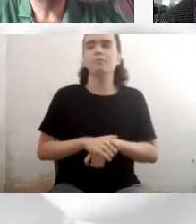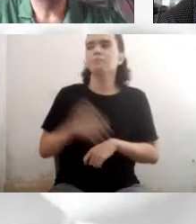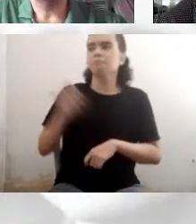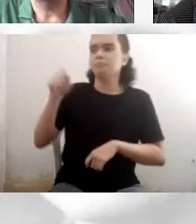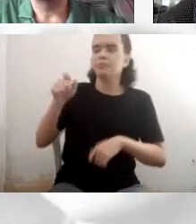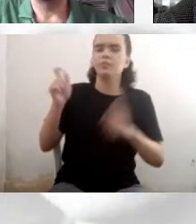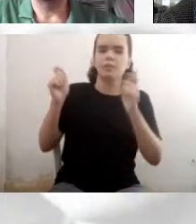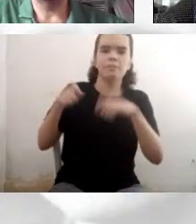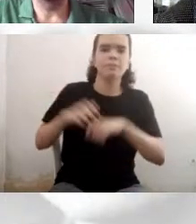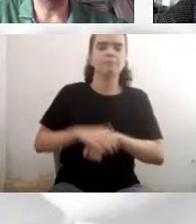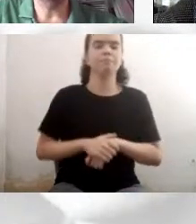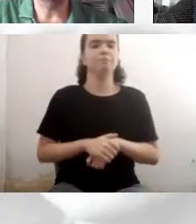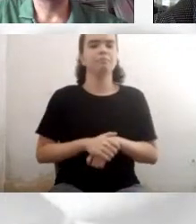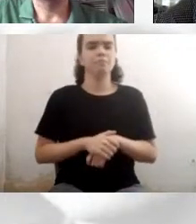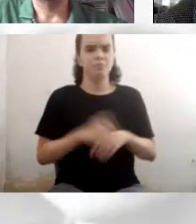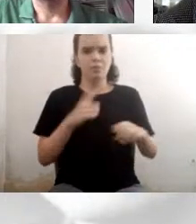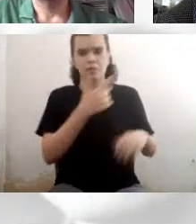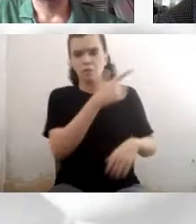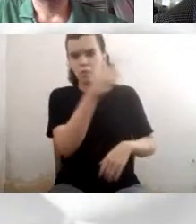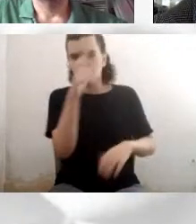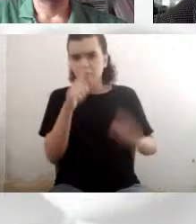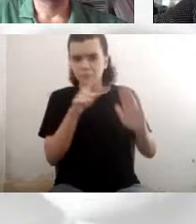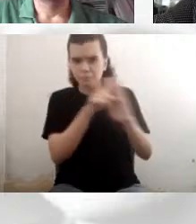pergunta no chat?